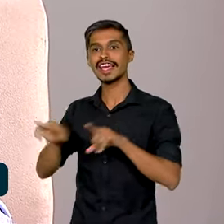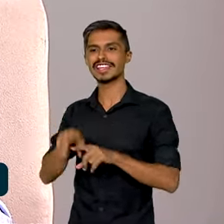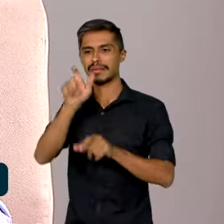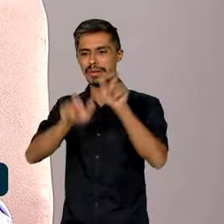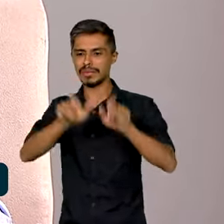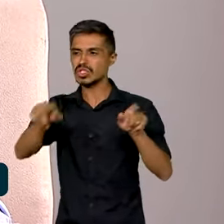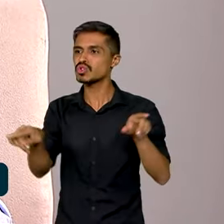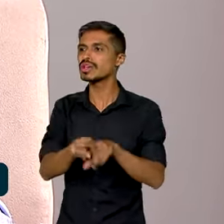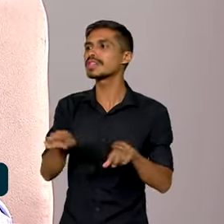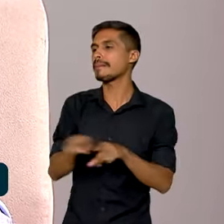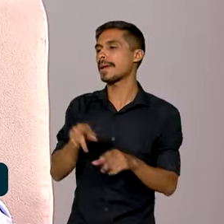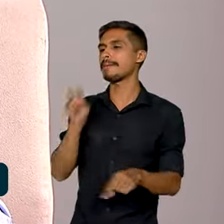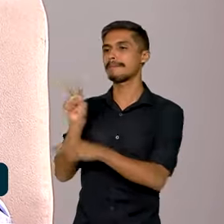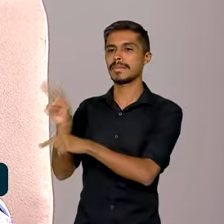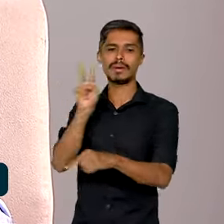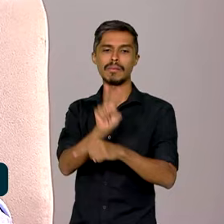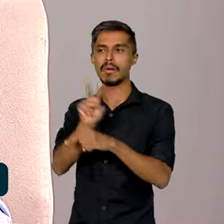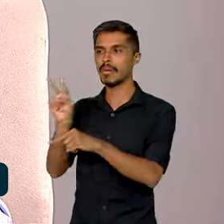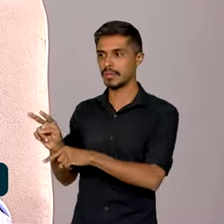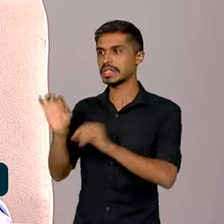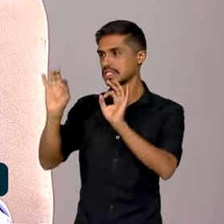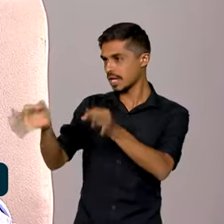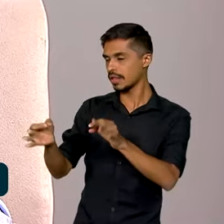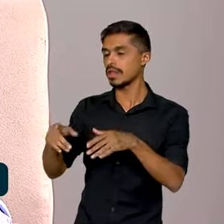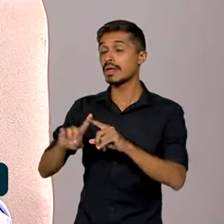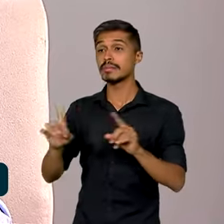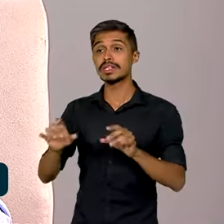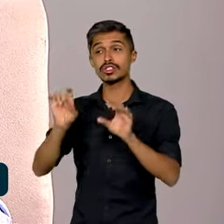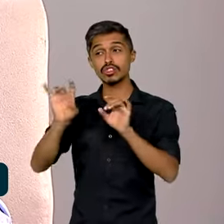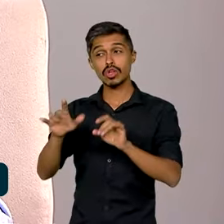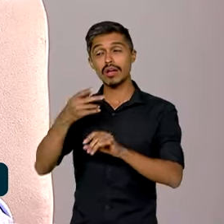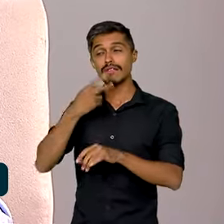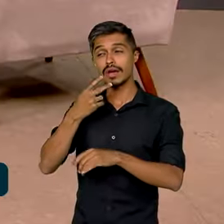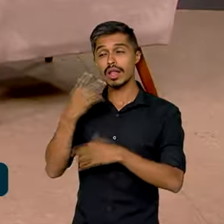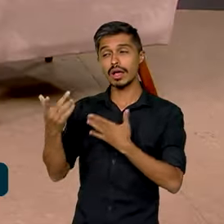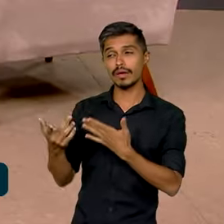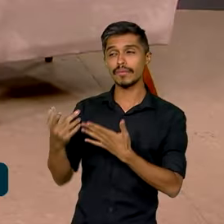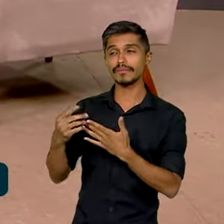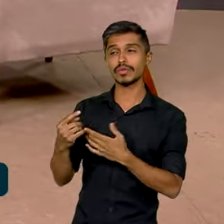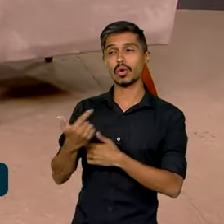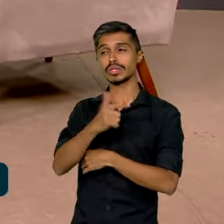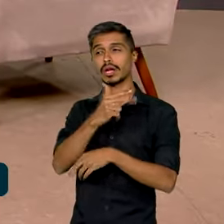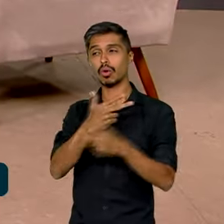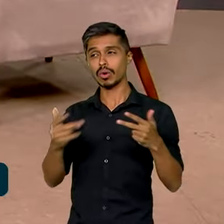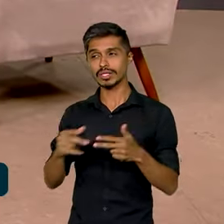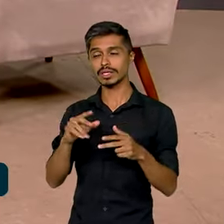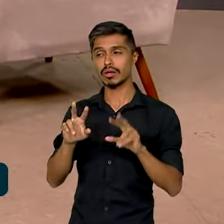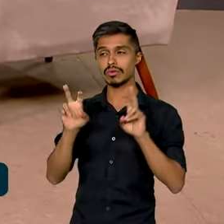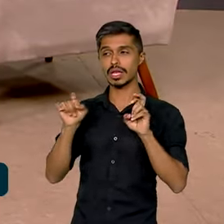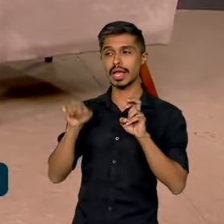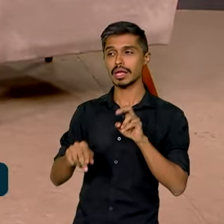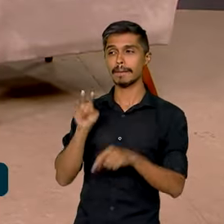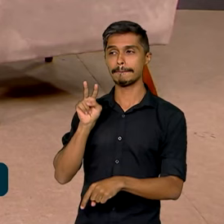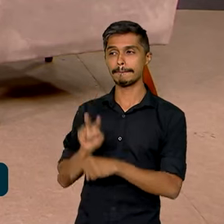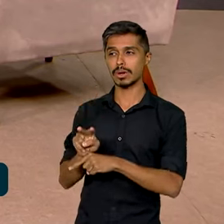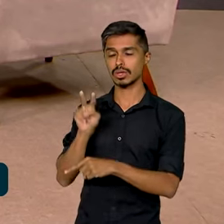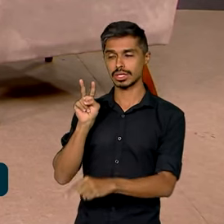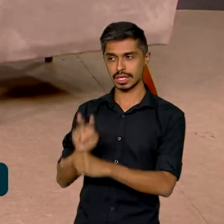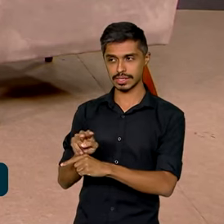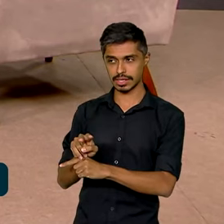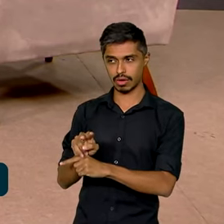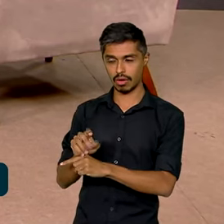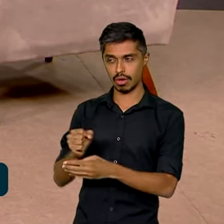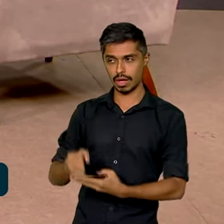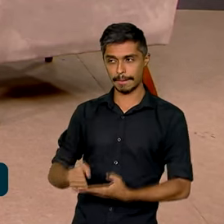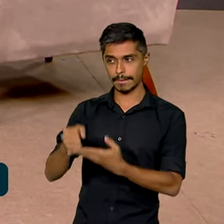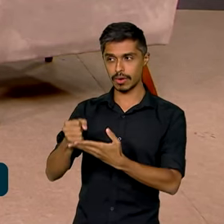protegidos por essa medida, né, secretário? Só falando de uma outra coisa em relação à proteção, ao